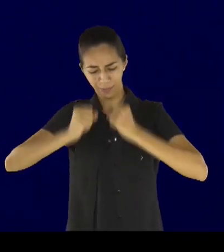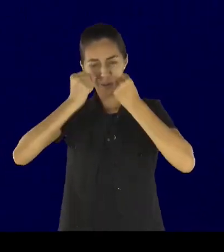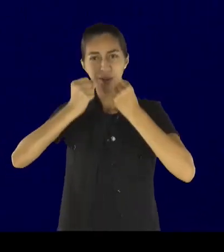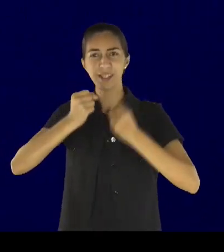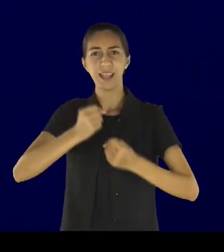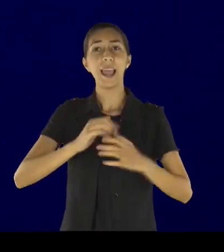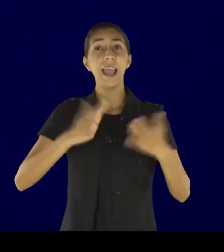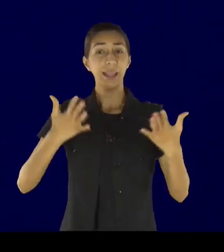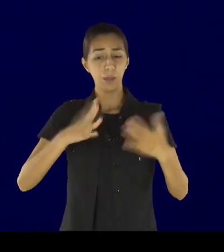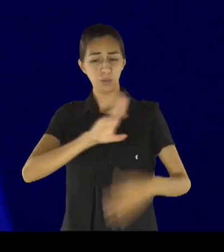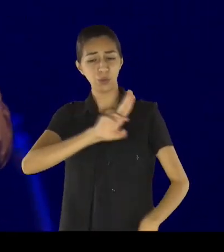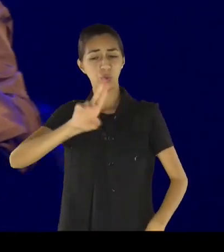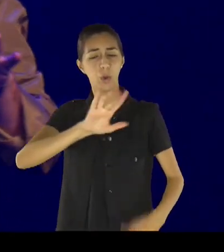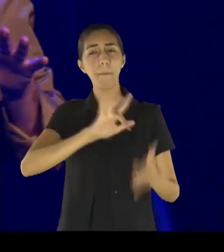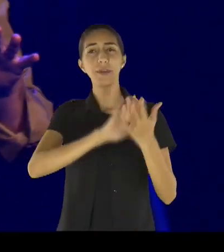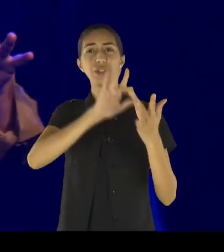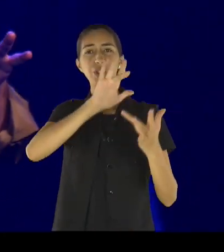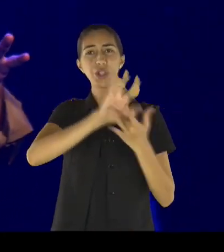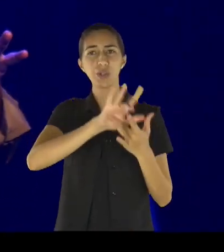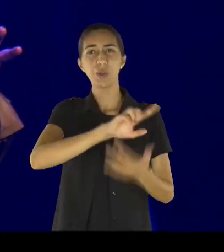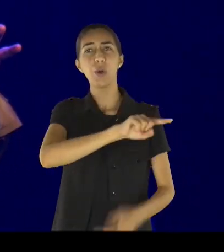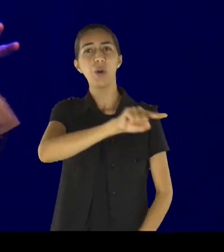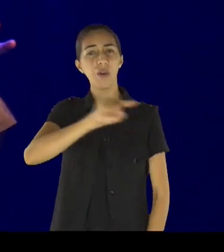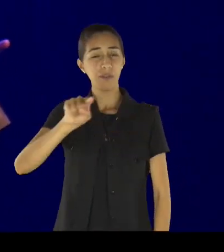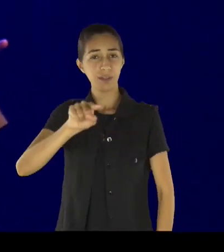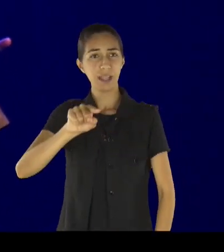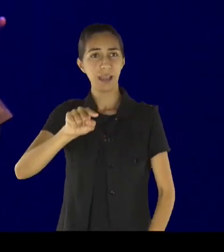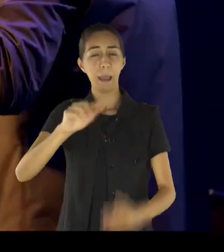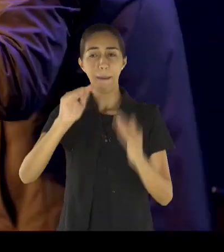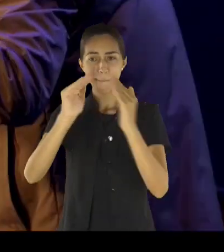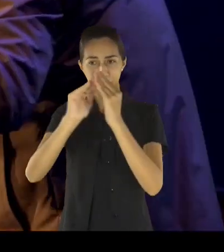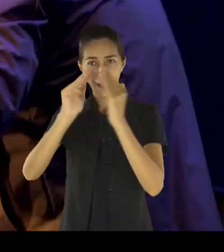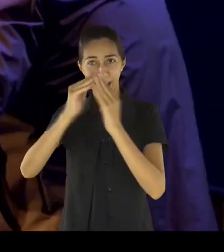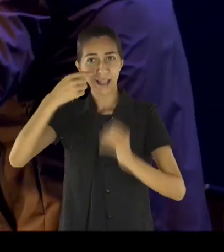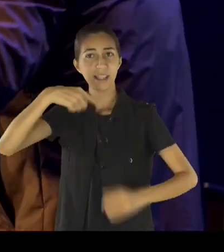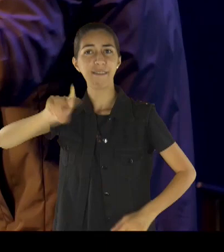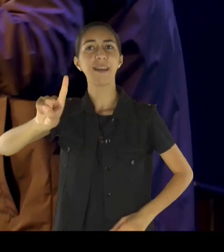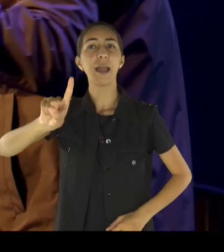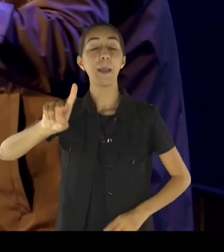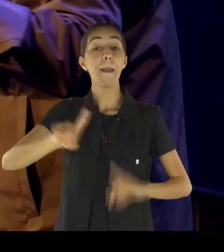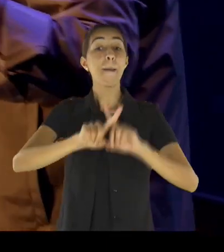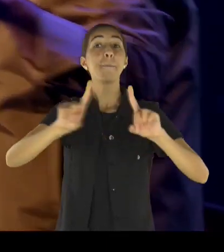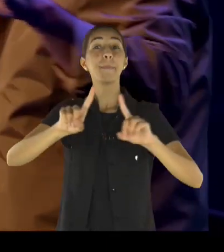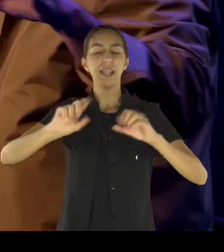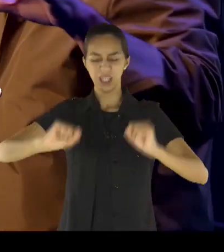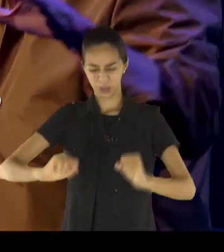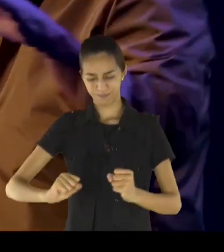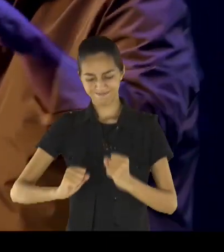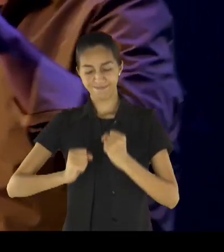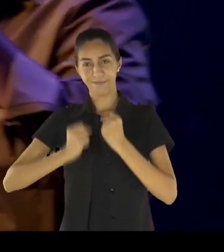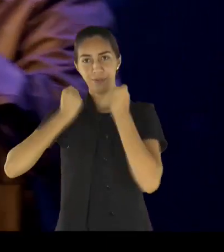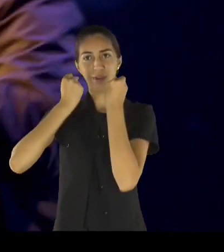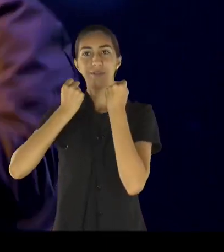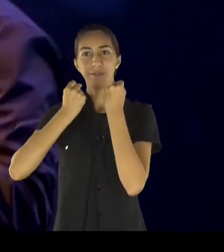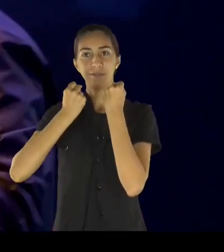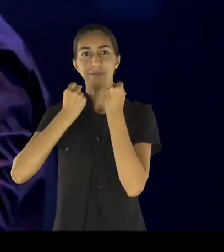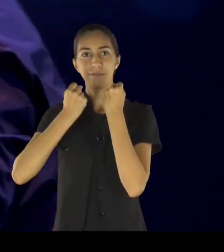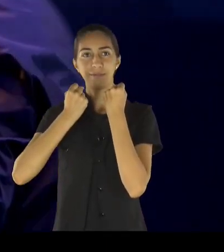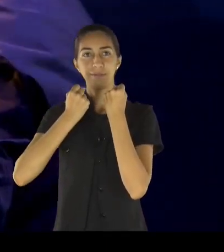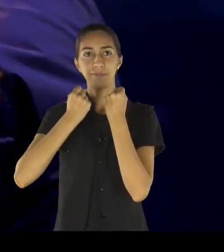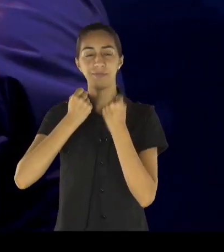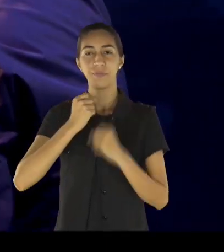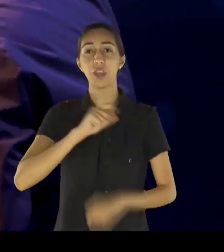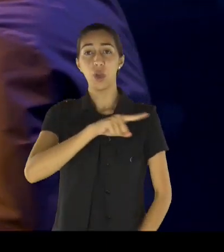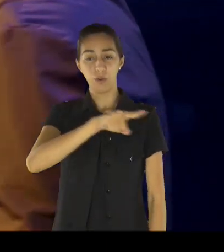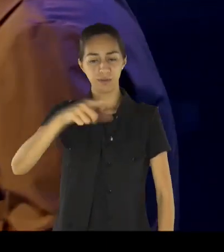renovadas, em nome de Jesus, em nome de Jesus, para enfrentar o seu trabalho,